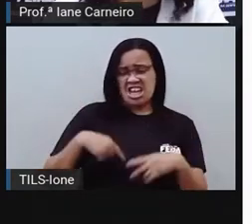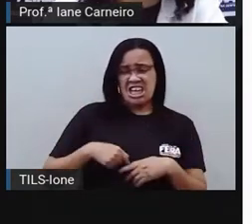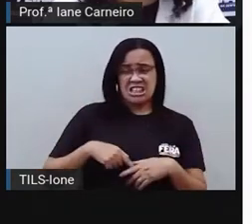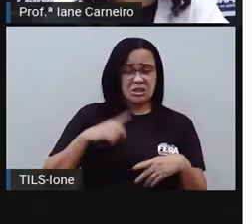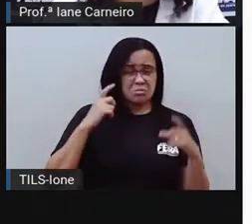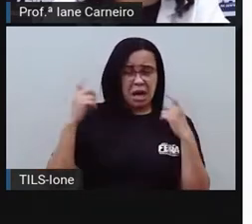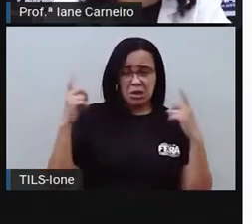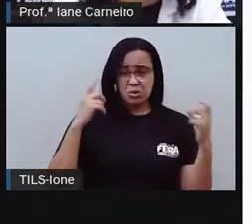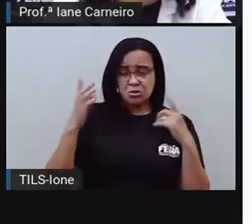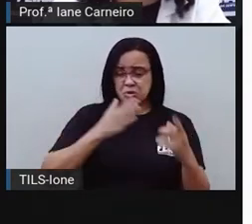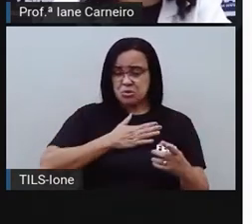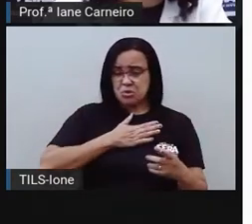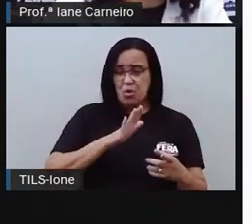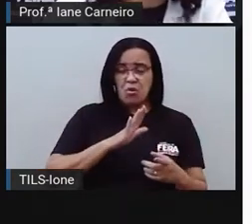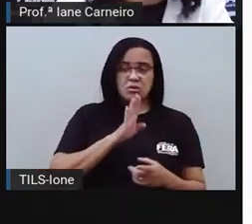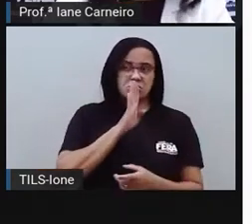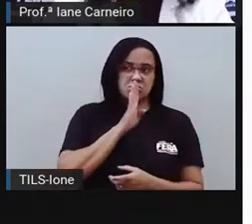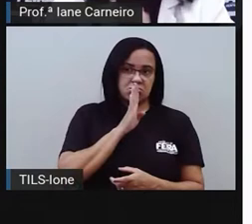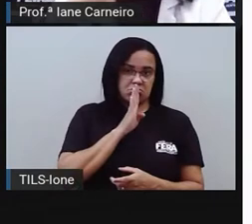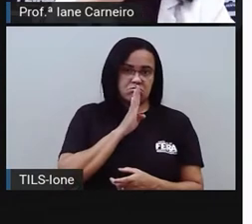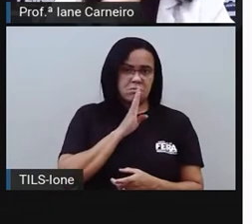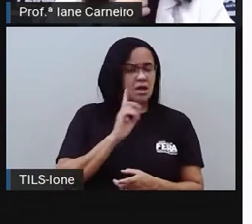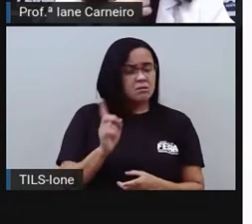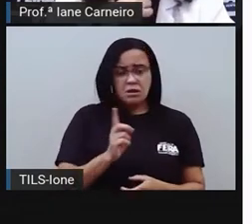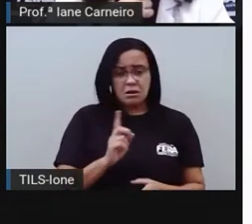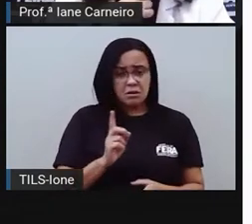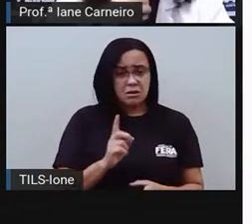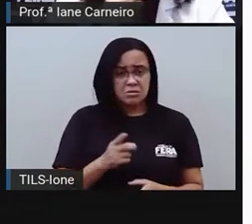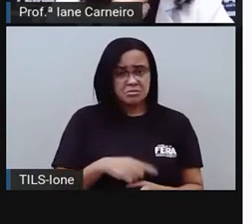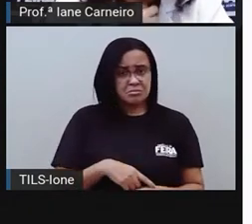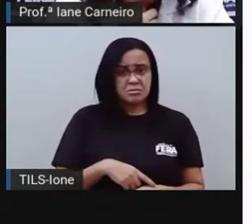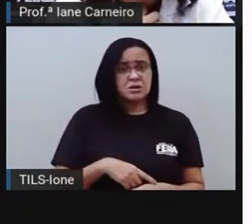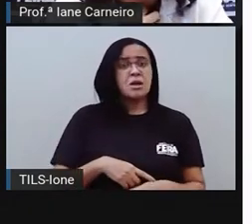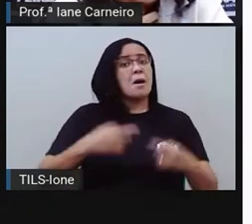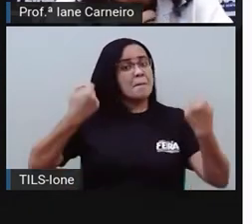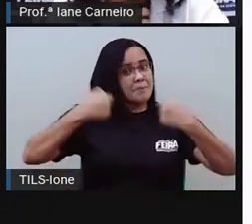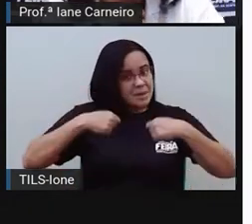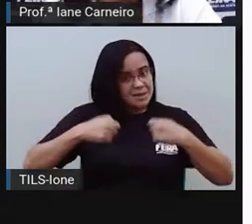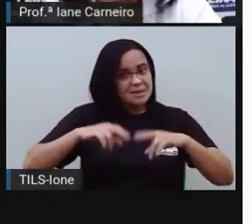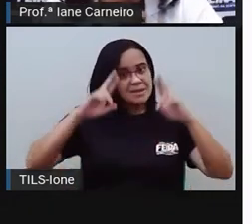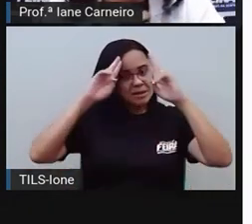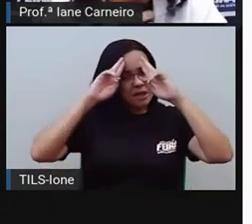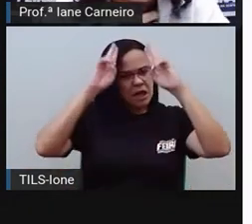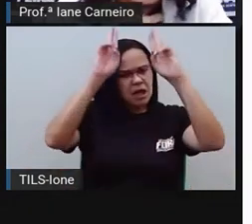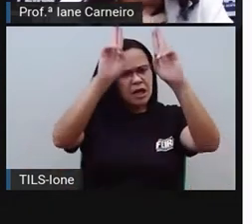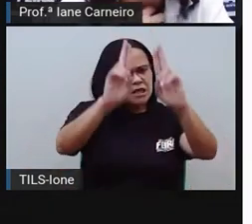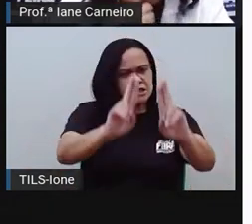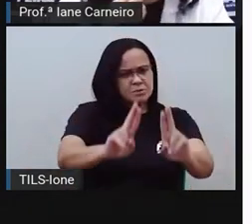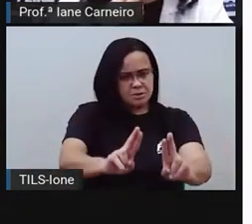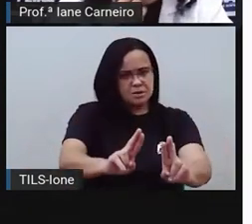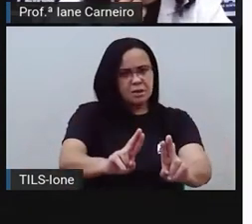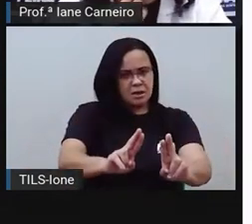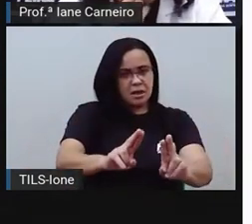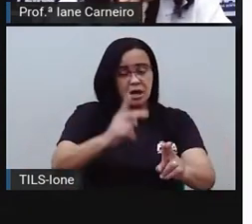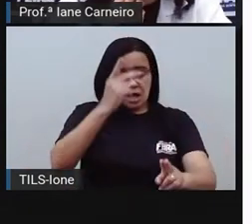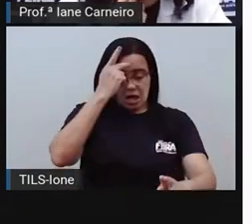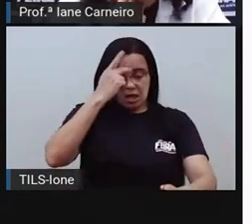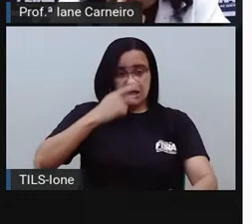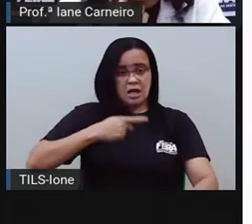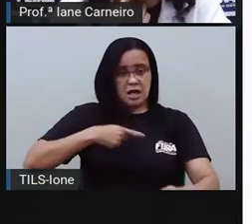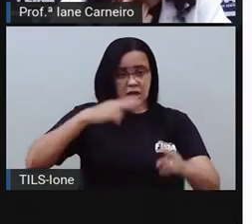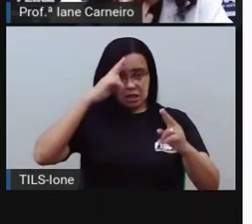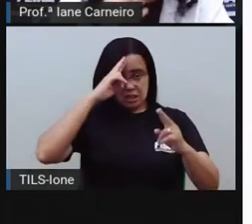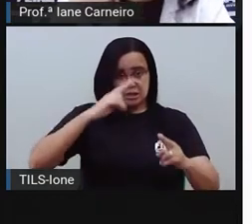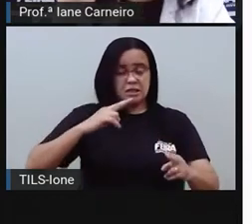barulho. Não, né? A gente precisa respeitar nós mesmos em primeiro lugar, né? Saber que a gente tem nossas